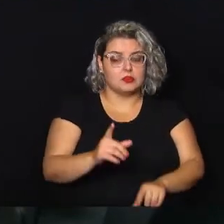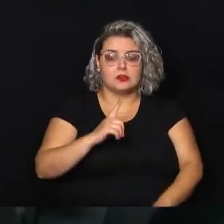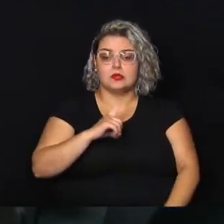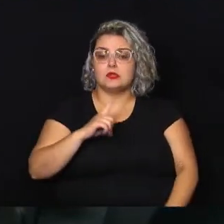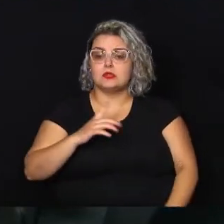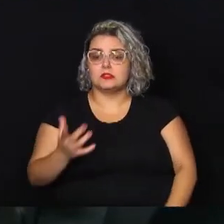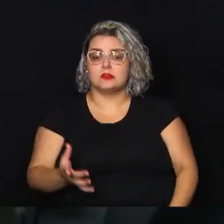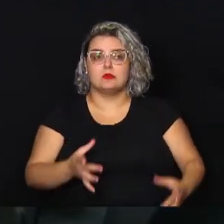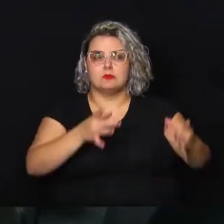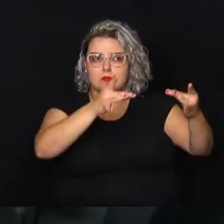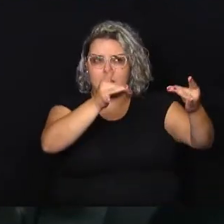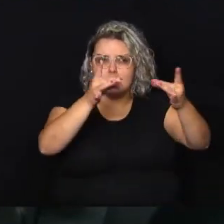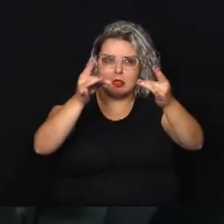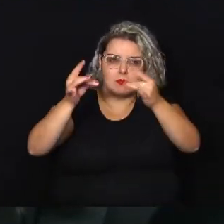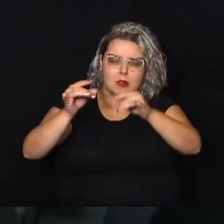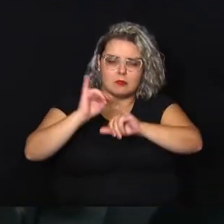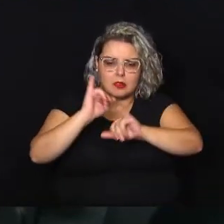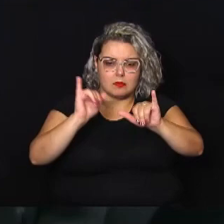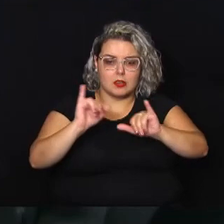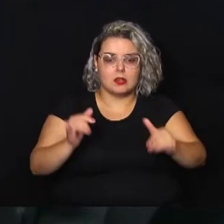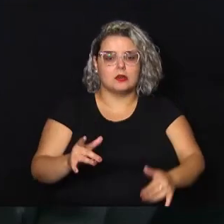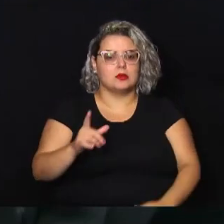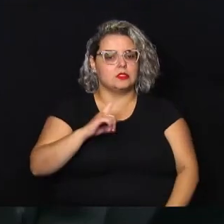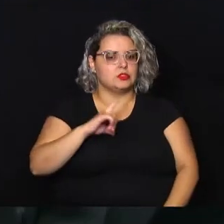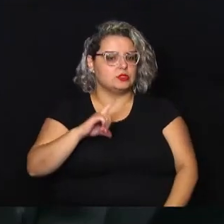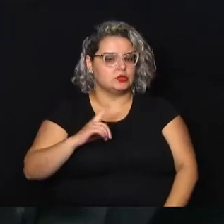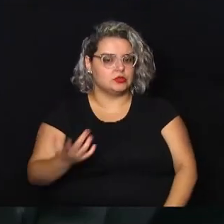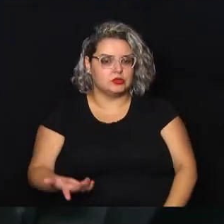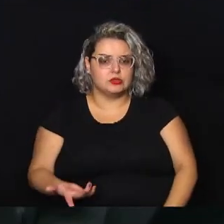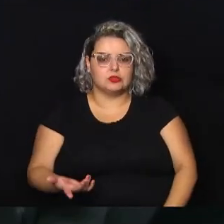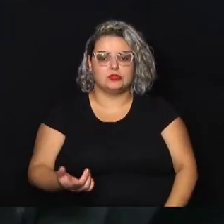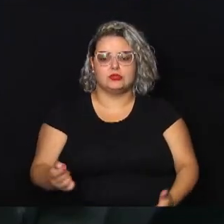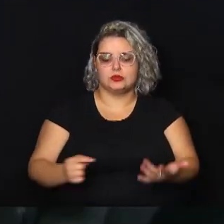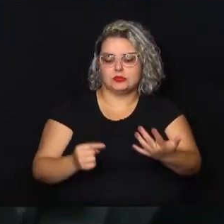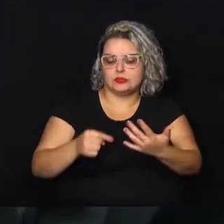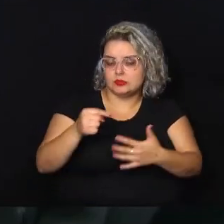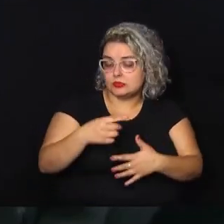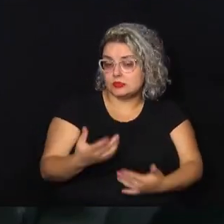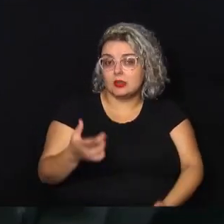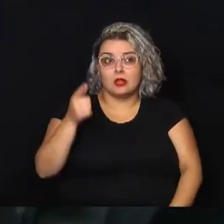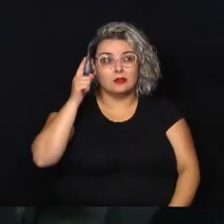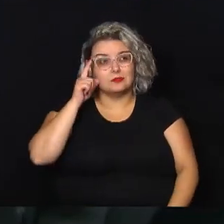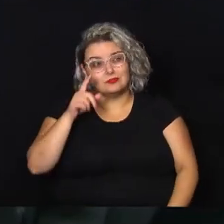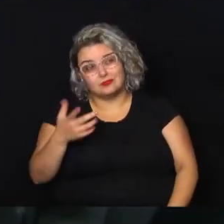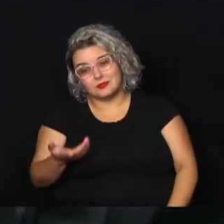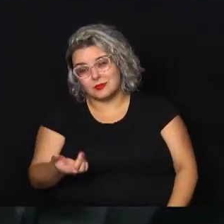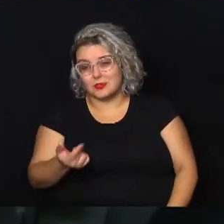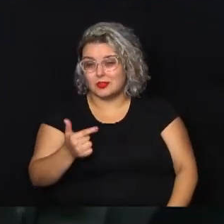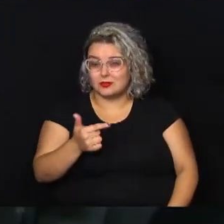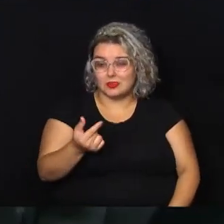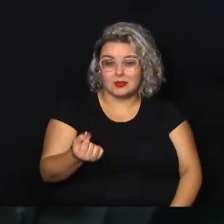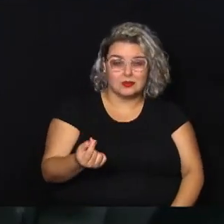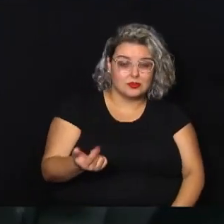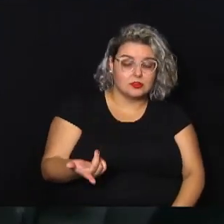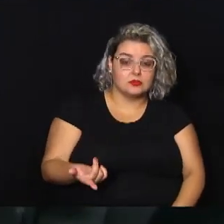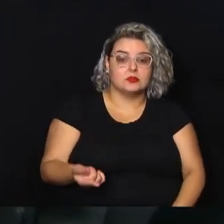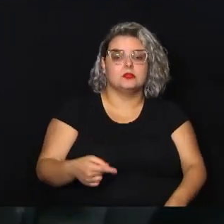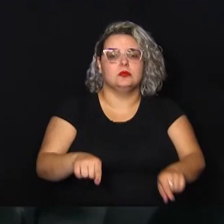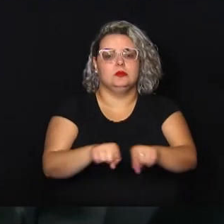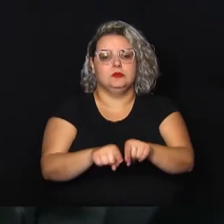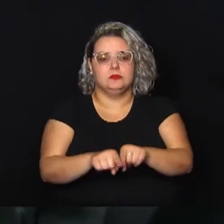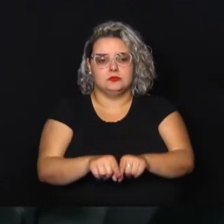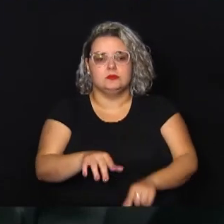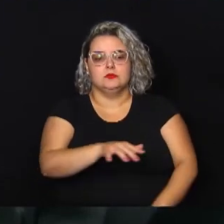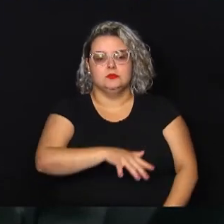cartazes, então, sempre havia uma questão, a gente não consegue, né? A gente está sem recurso, então, a também destinou para esse